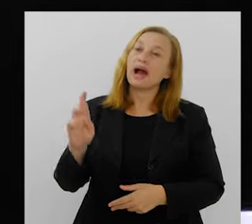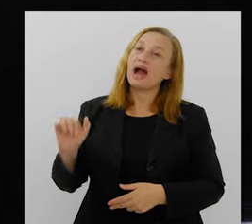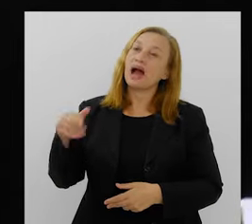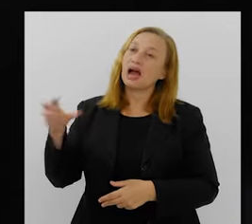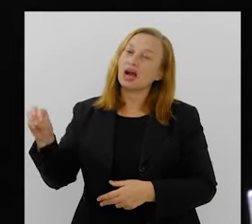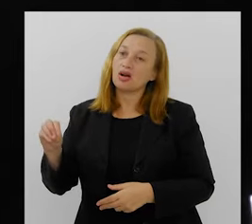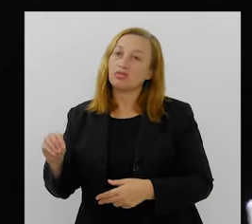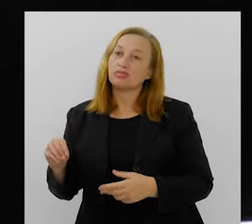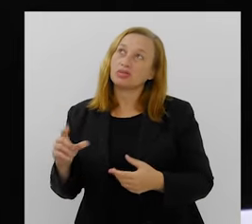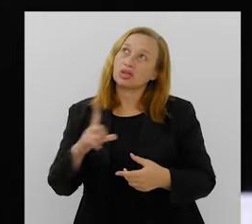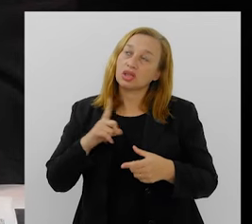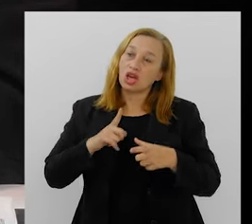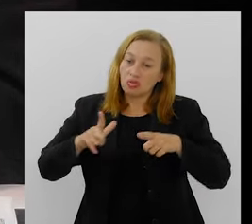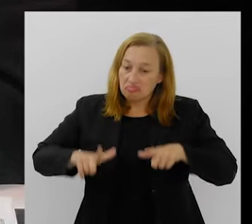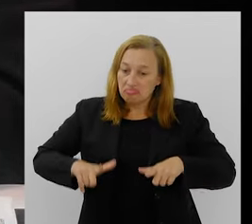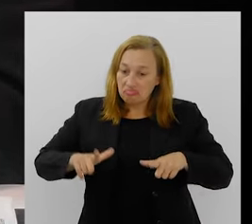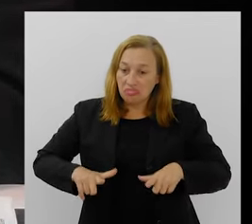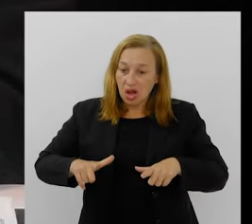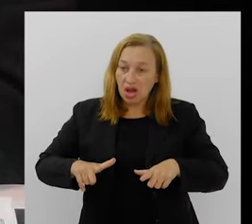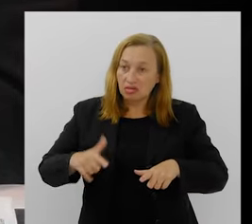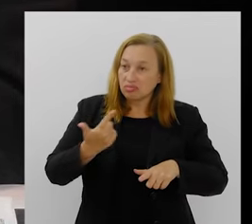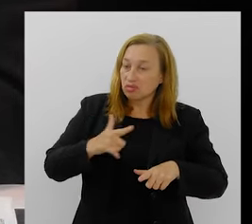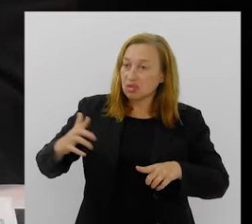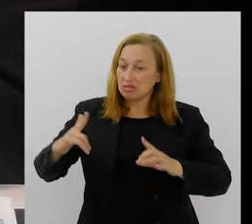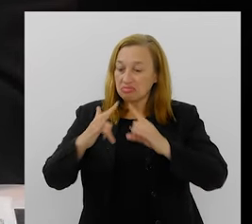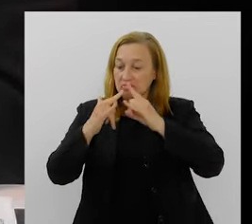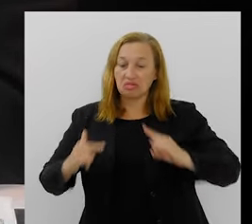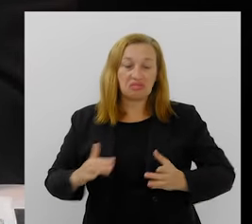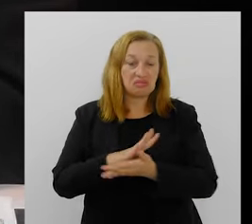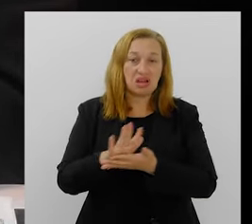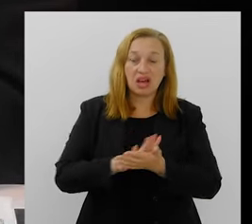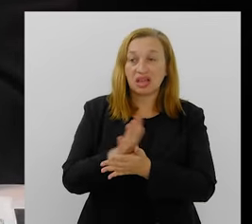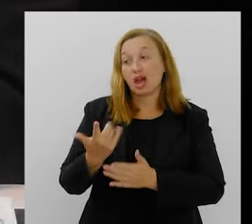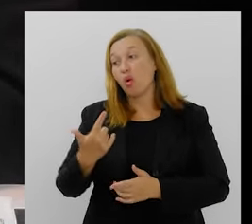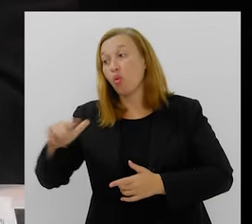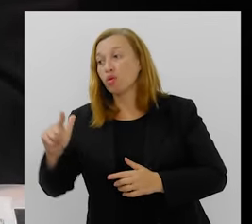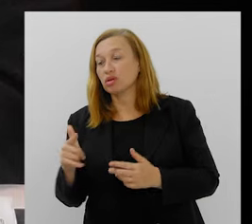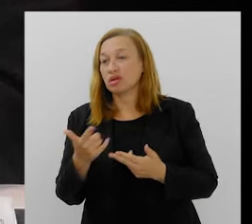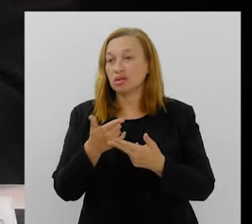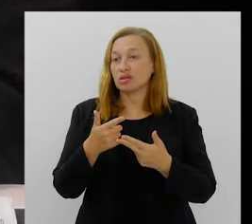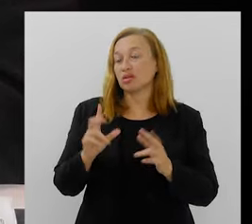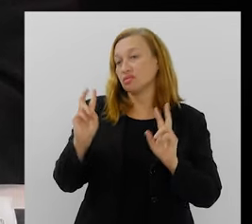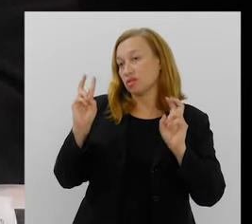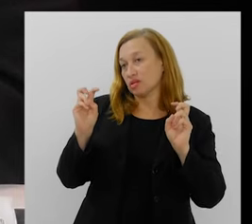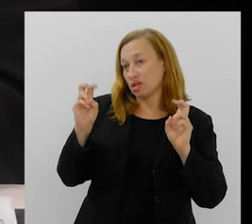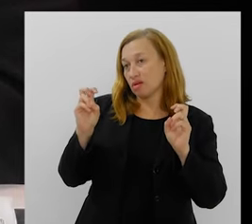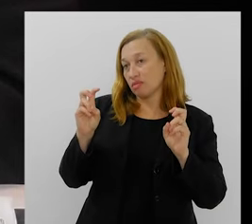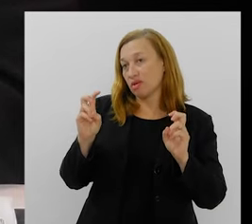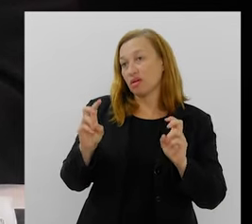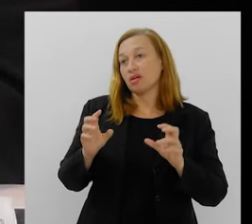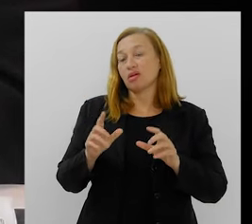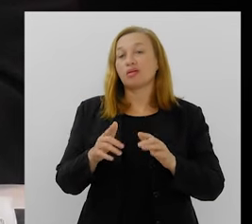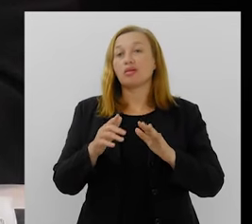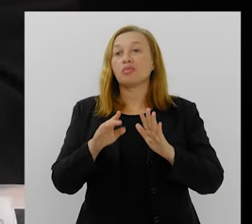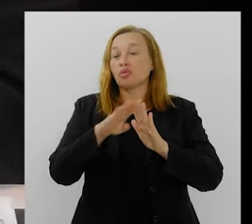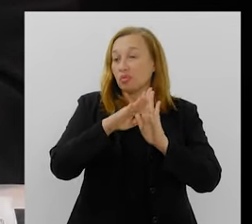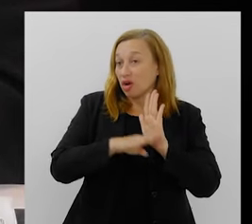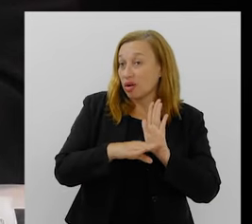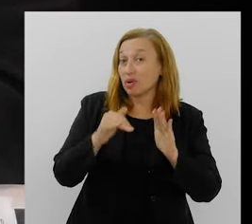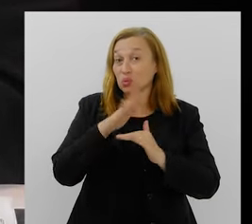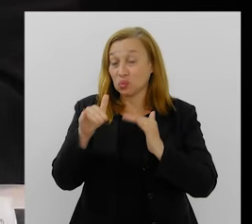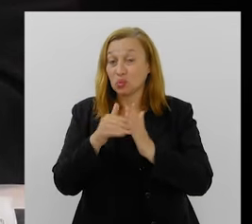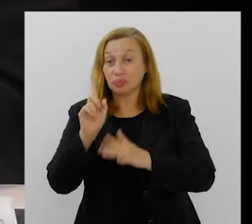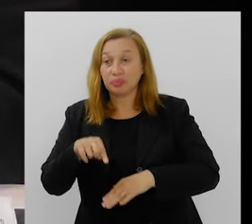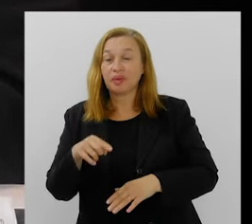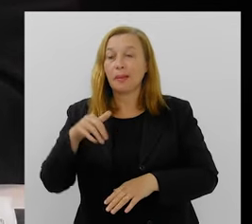fazendo barracão em terreno, sem cobertura, enfim. Isso aí já é uma outra... Um outro tema para um programa inteiro,